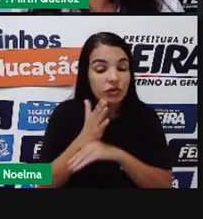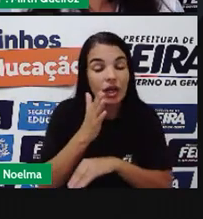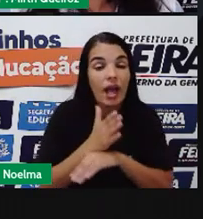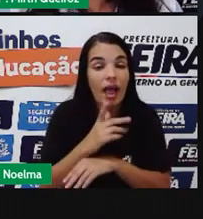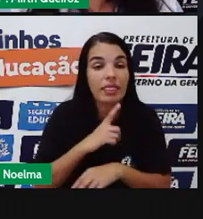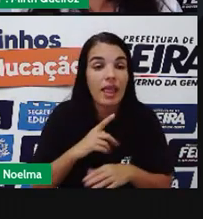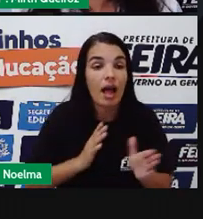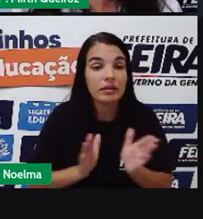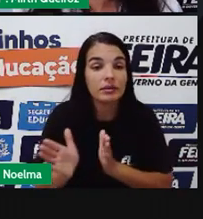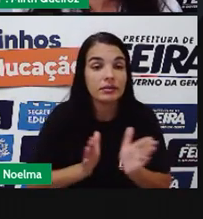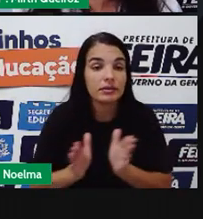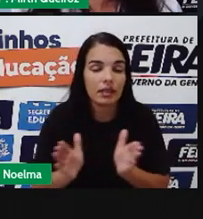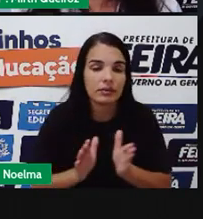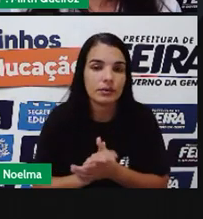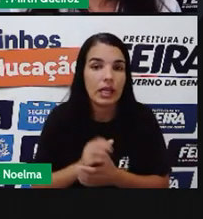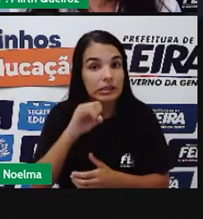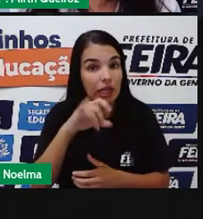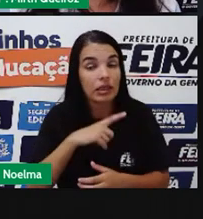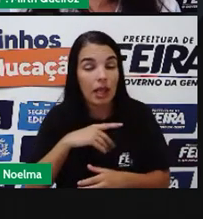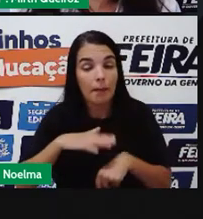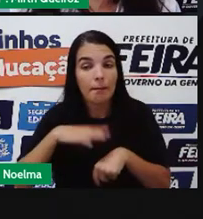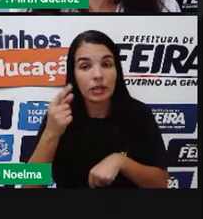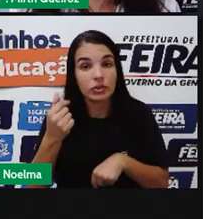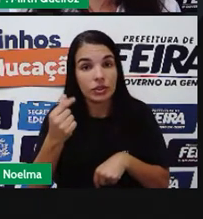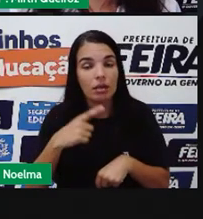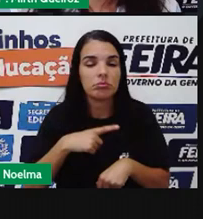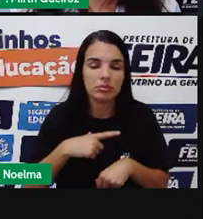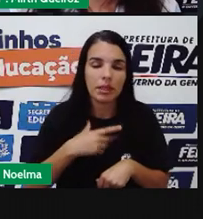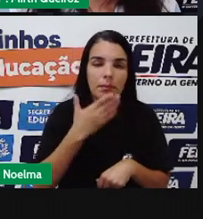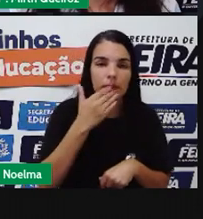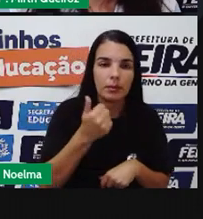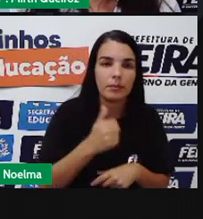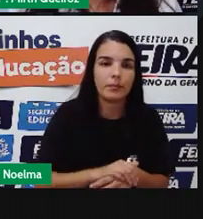Tem condição De ter Uma formação Mais elevada